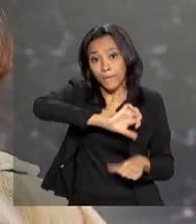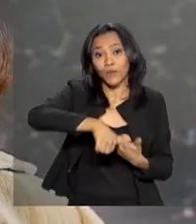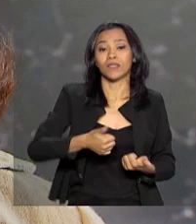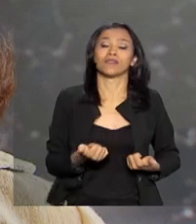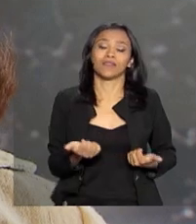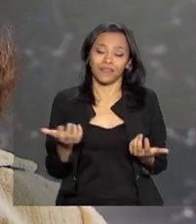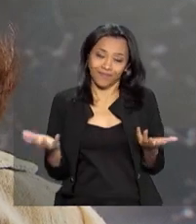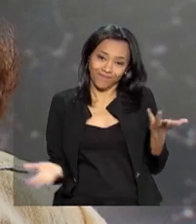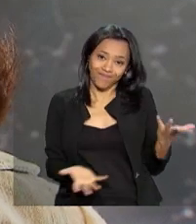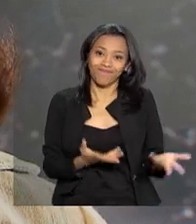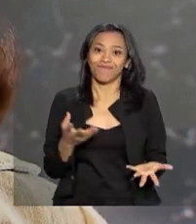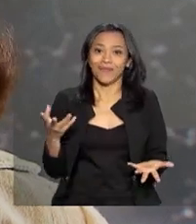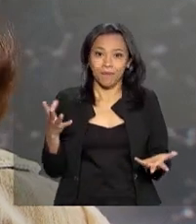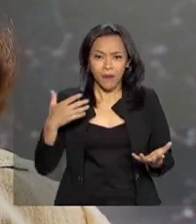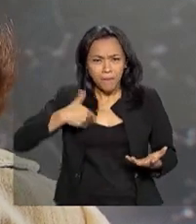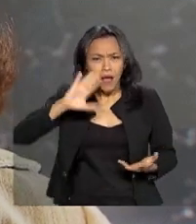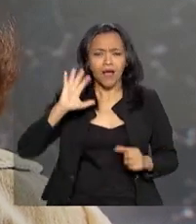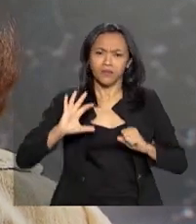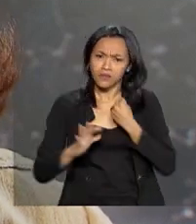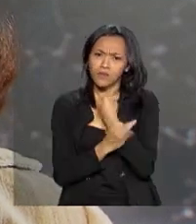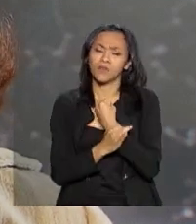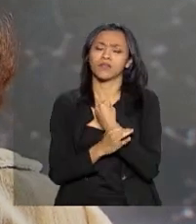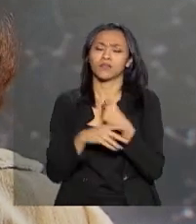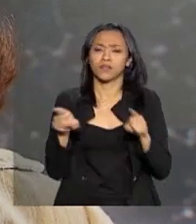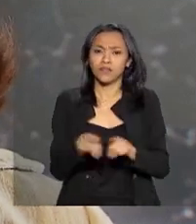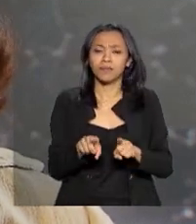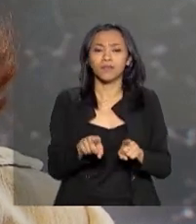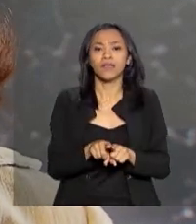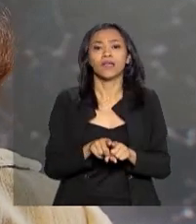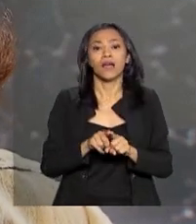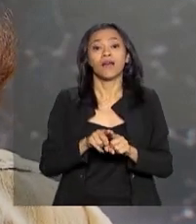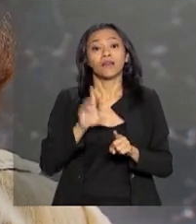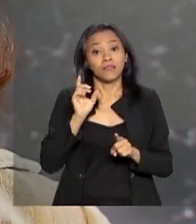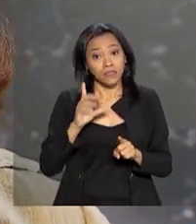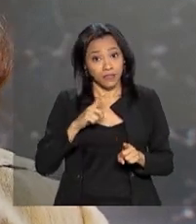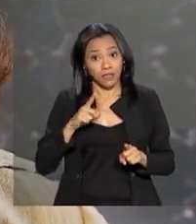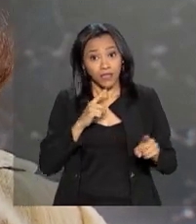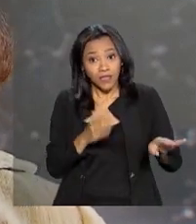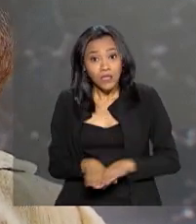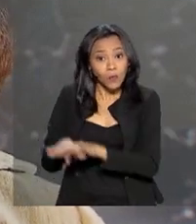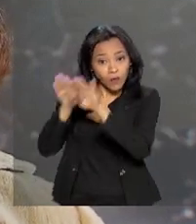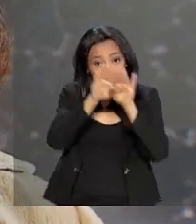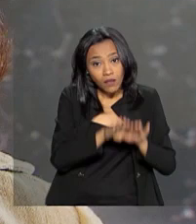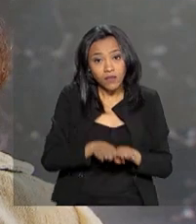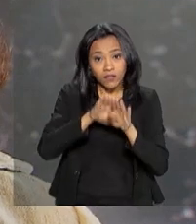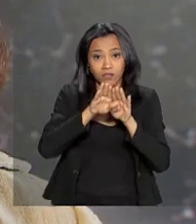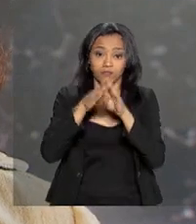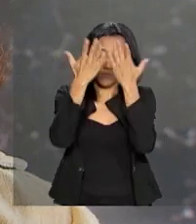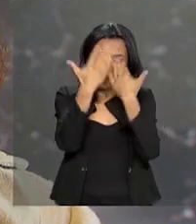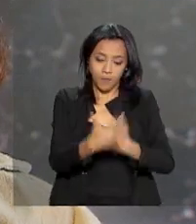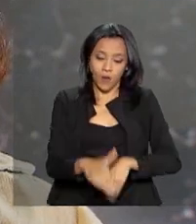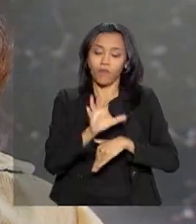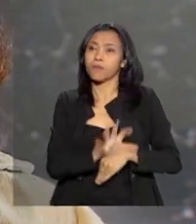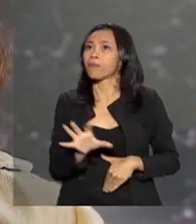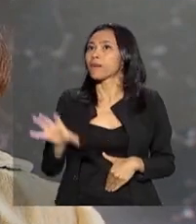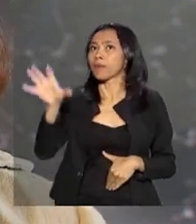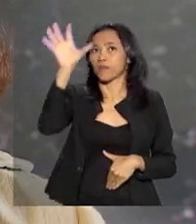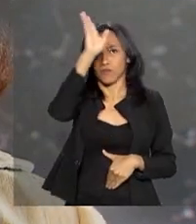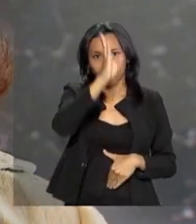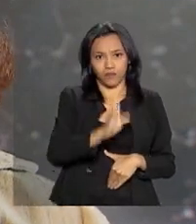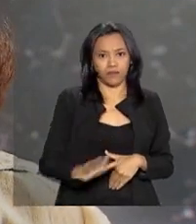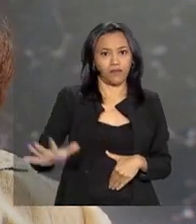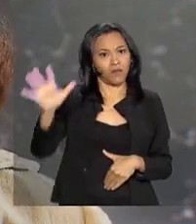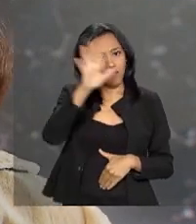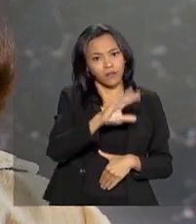esse motivo. Para aumentar a segurança e para garantir procedimento isonômico na aplicação desse exame para que todos os participantes